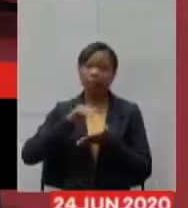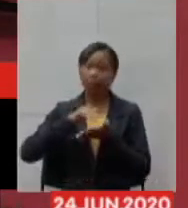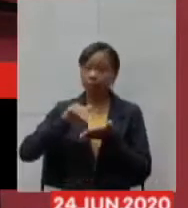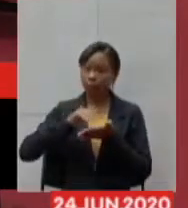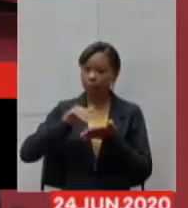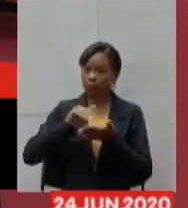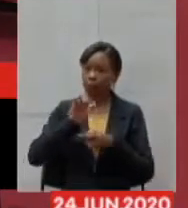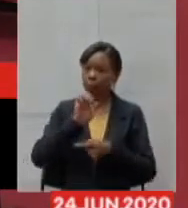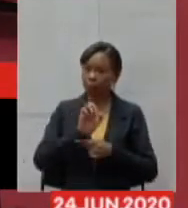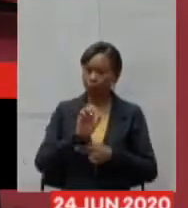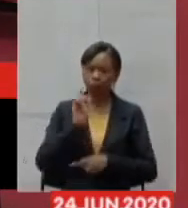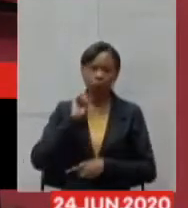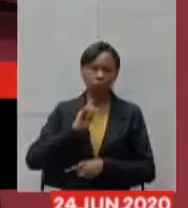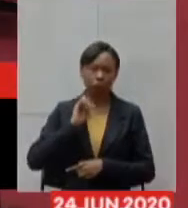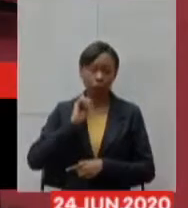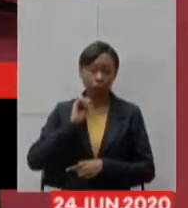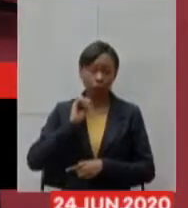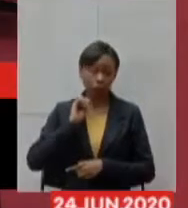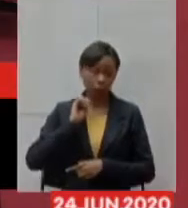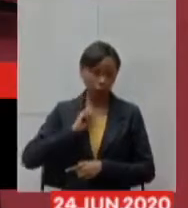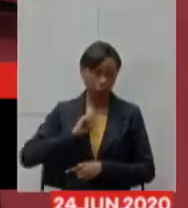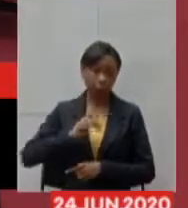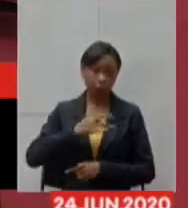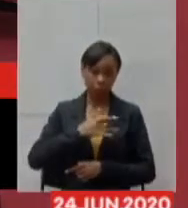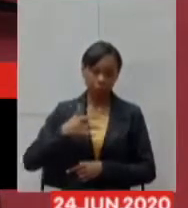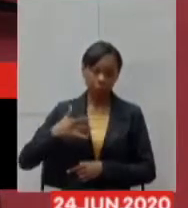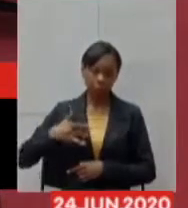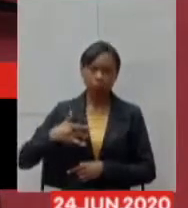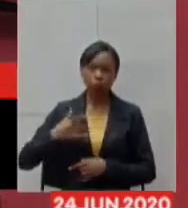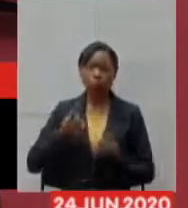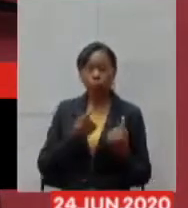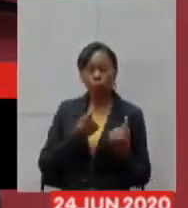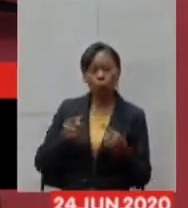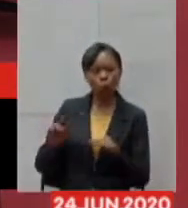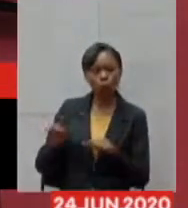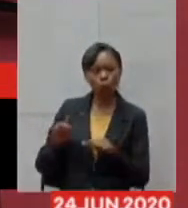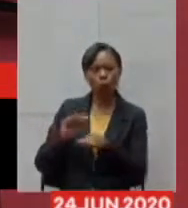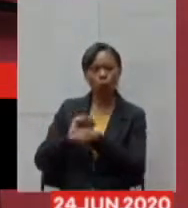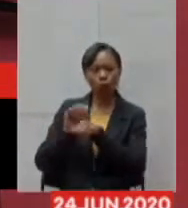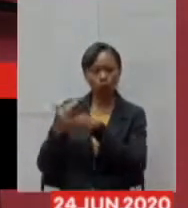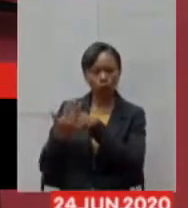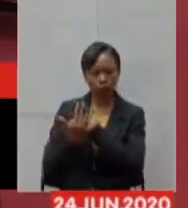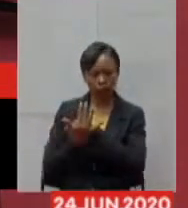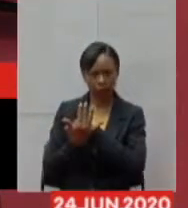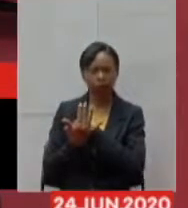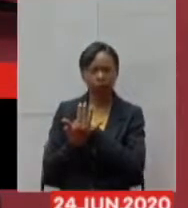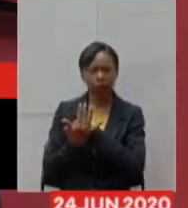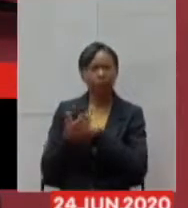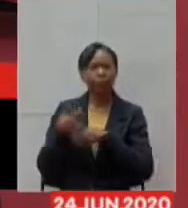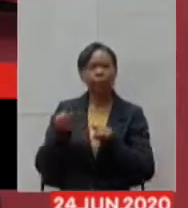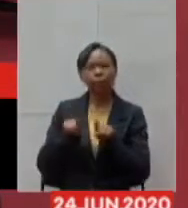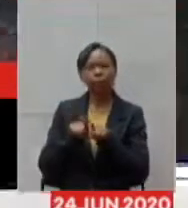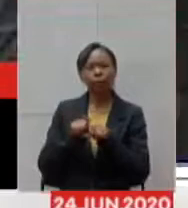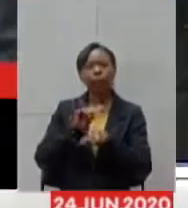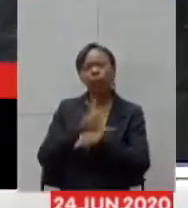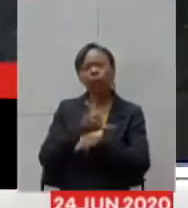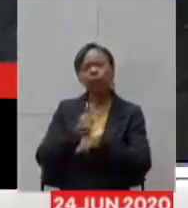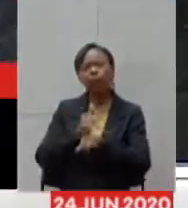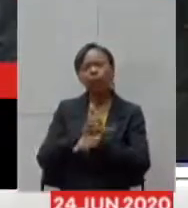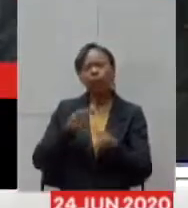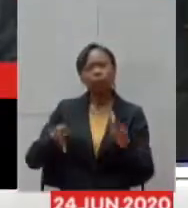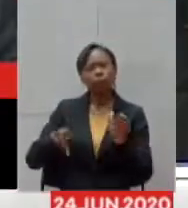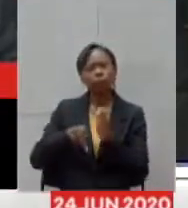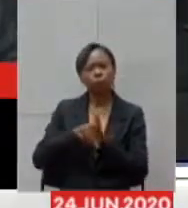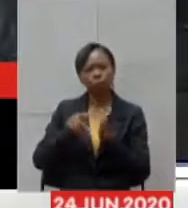combate ao coronavírus. Então, são cenários e estratégias adotadas pela Secretaria de de Saúde. Minas